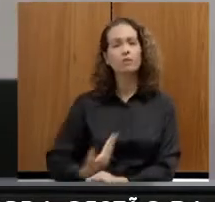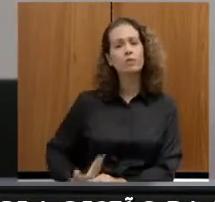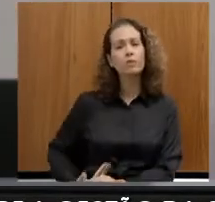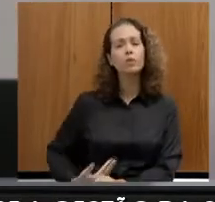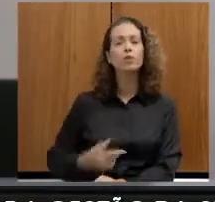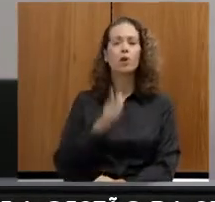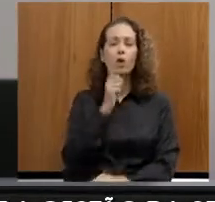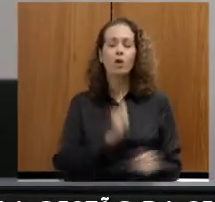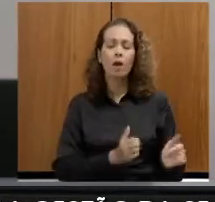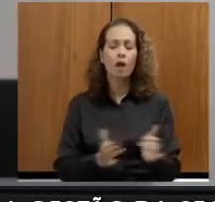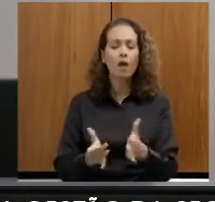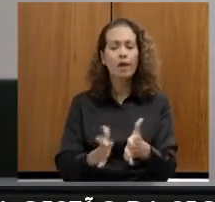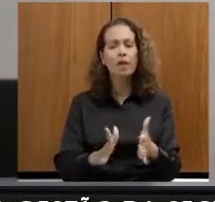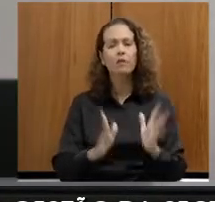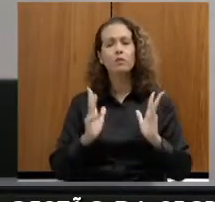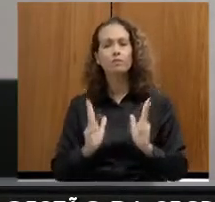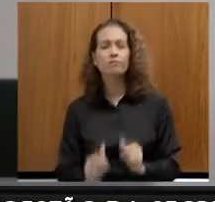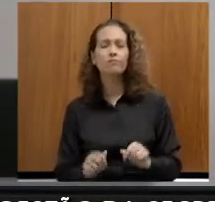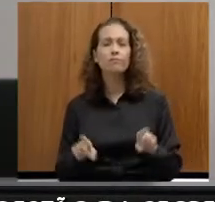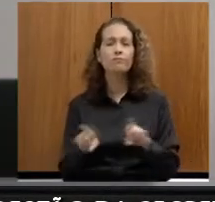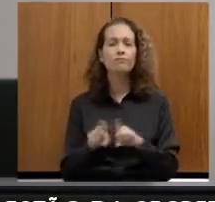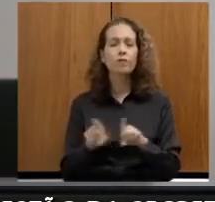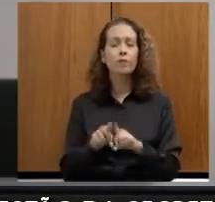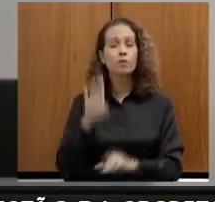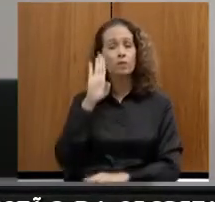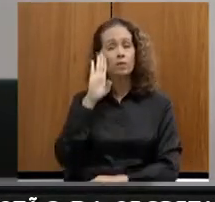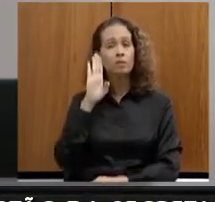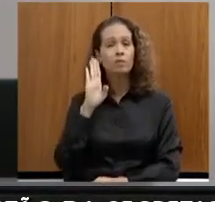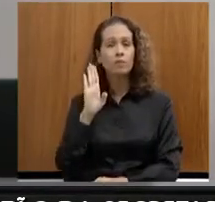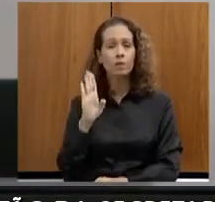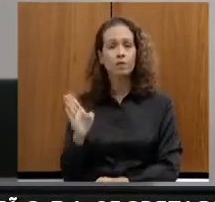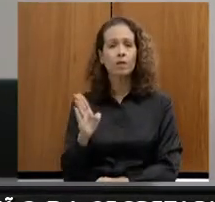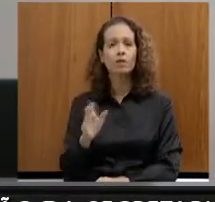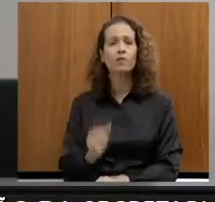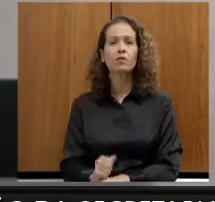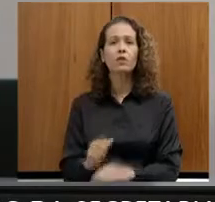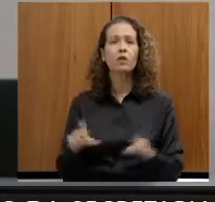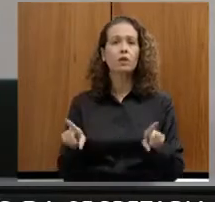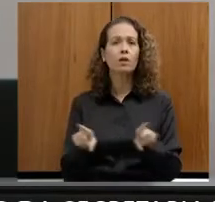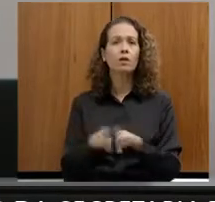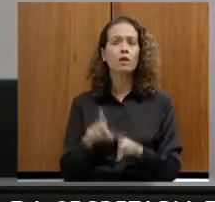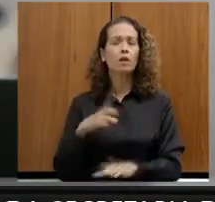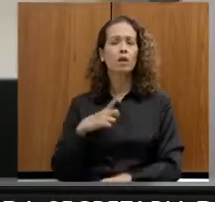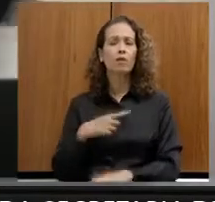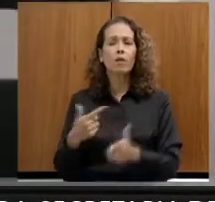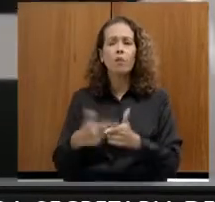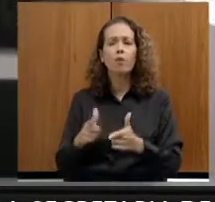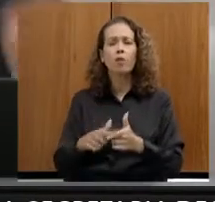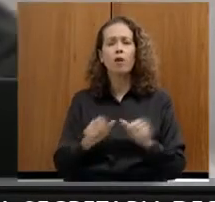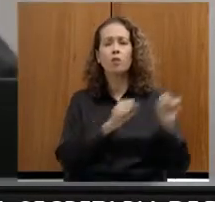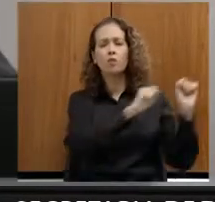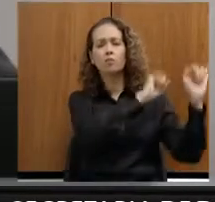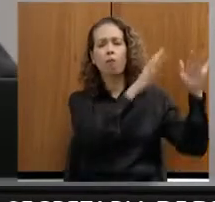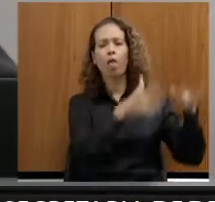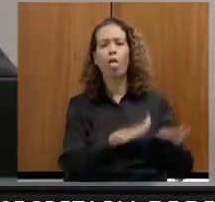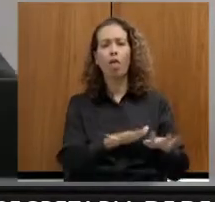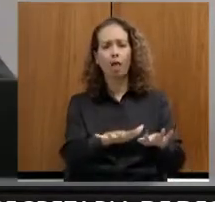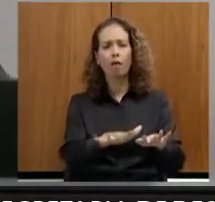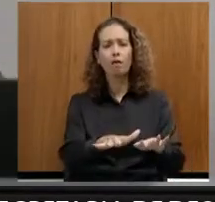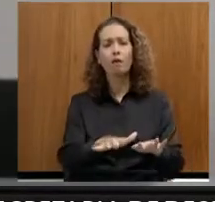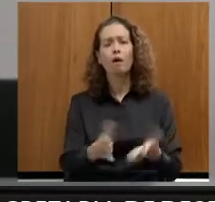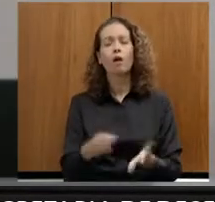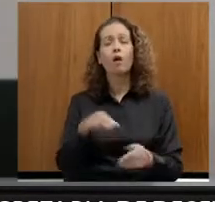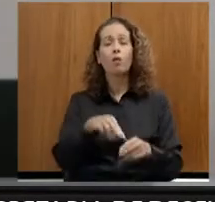rios, especialmente daqueles afetados pelos desastres de mineração. Autor, deputado Celindo Citrocel.